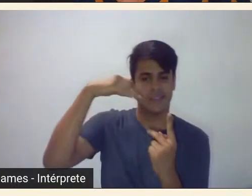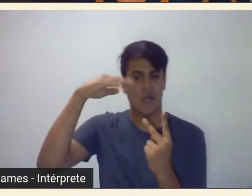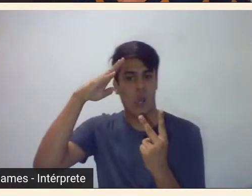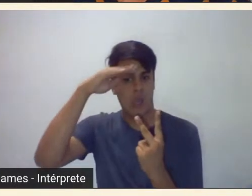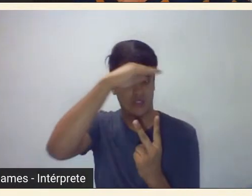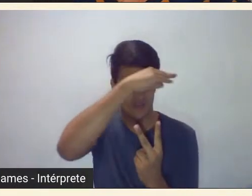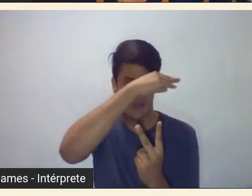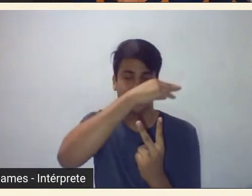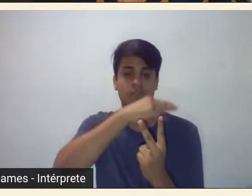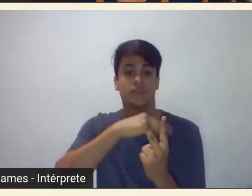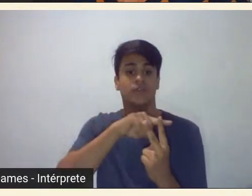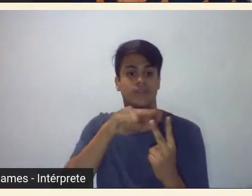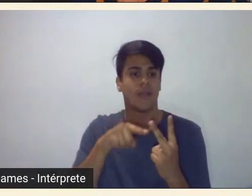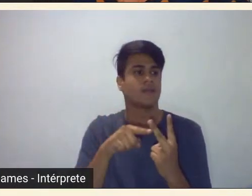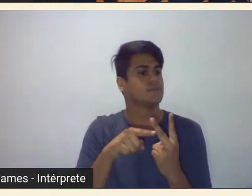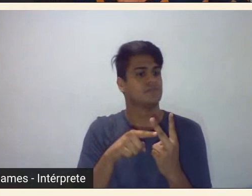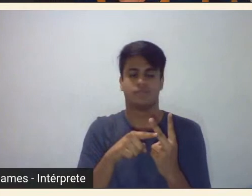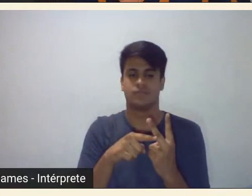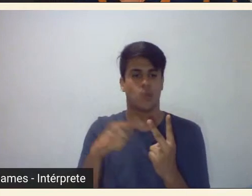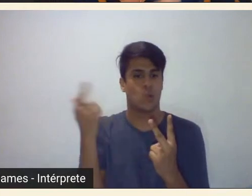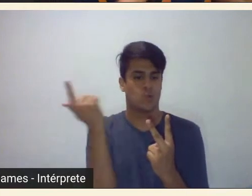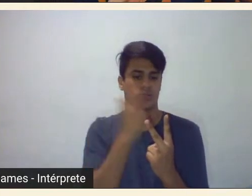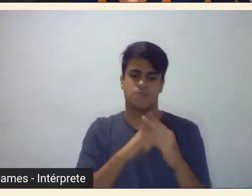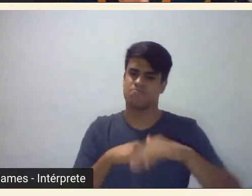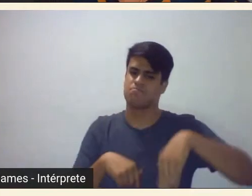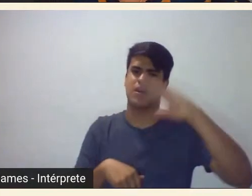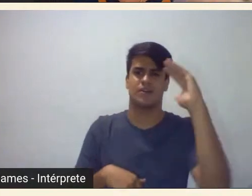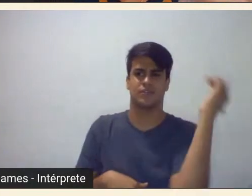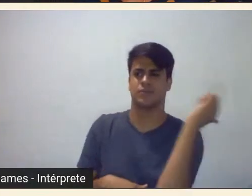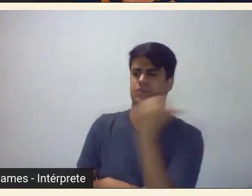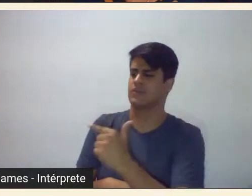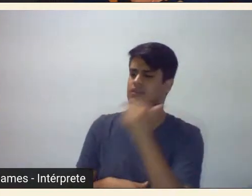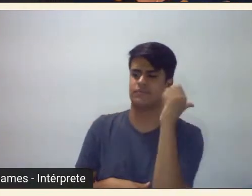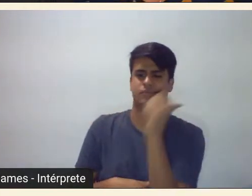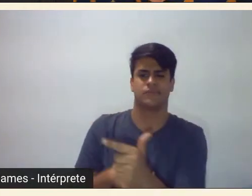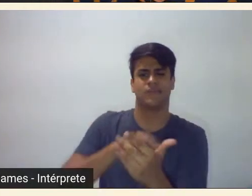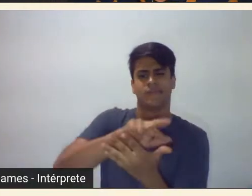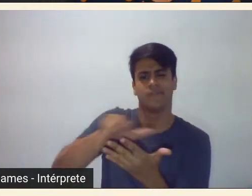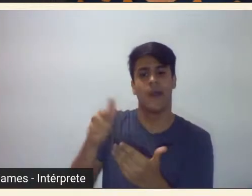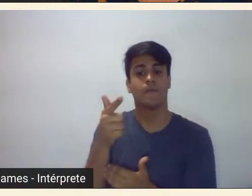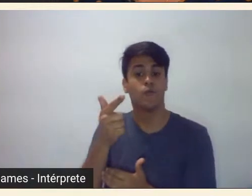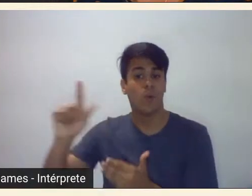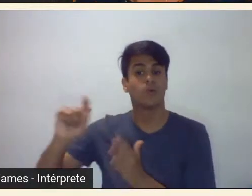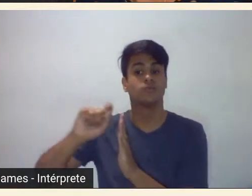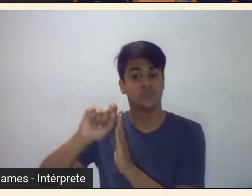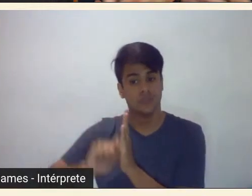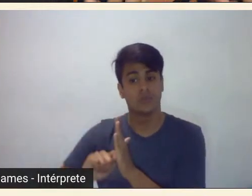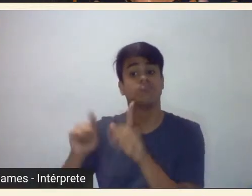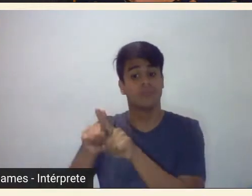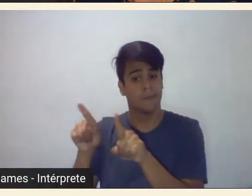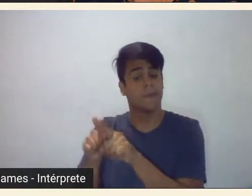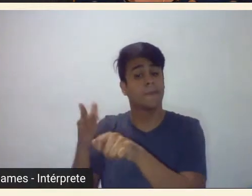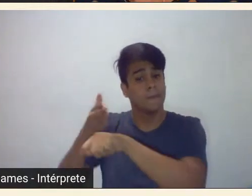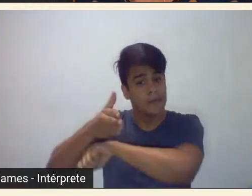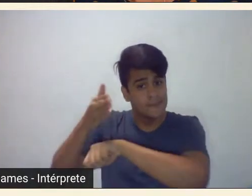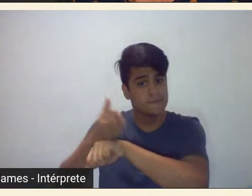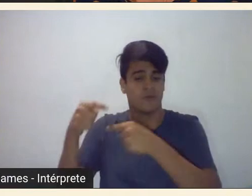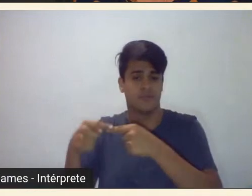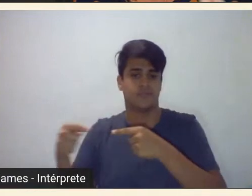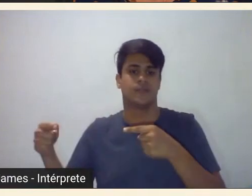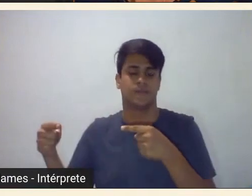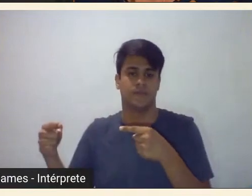acabou roubando a cena e a voz de outros escritores que participaram da semana e que deram